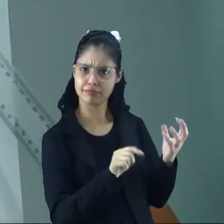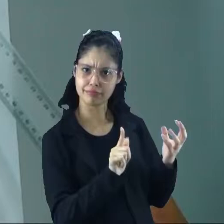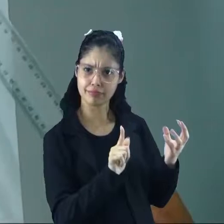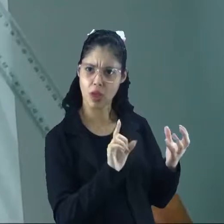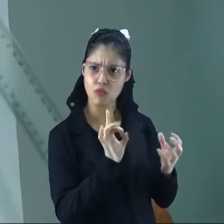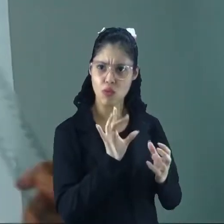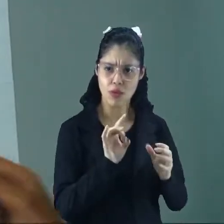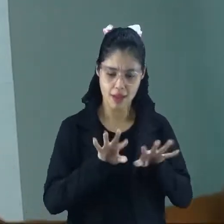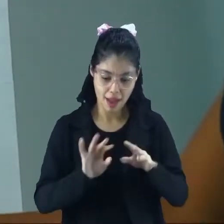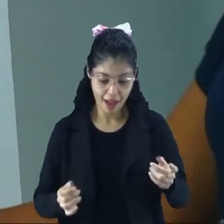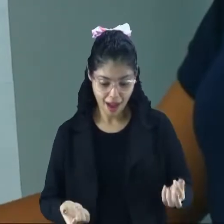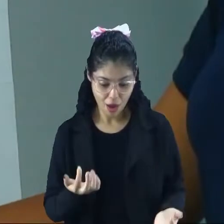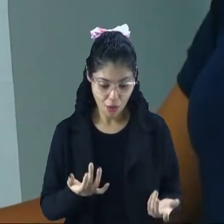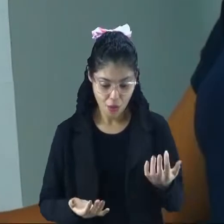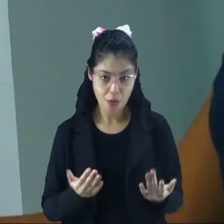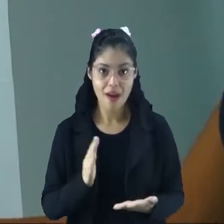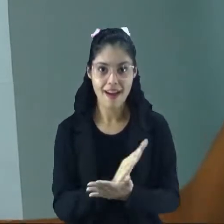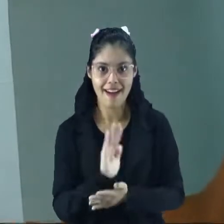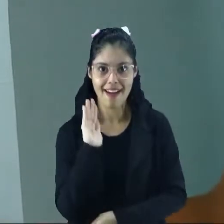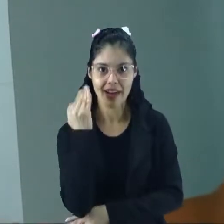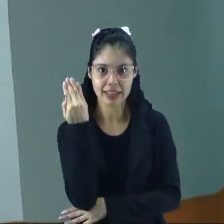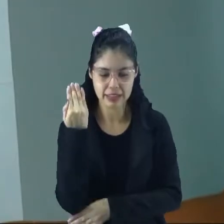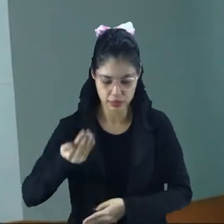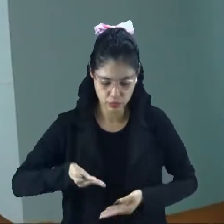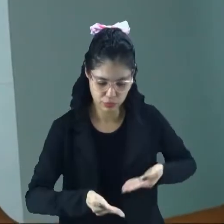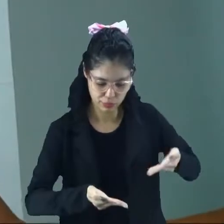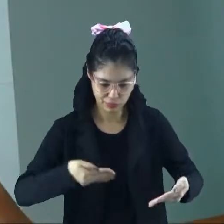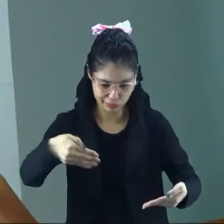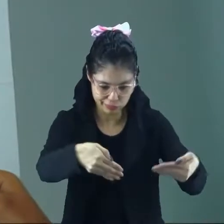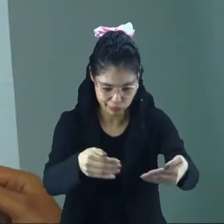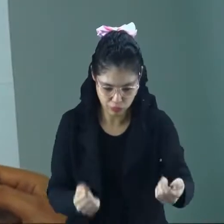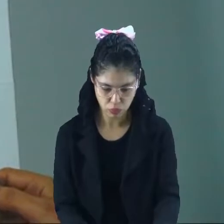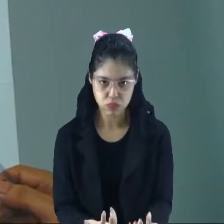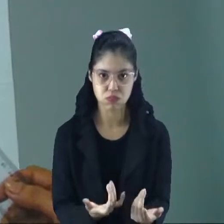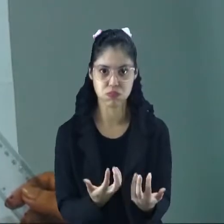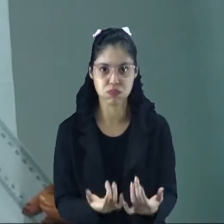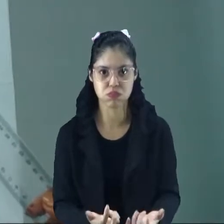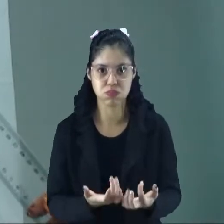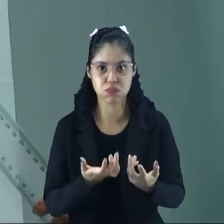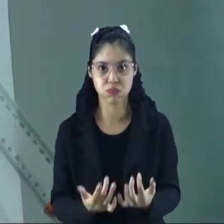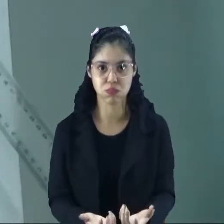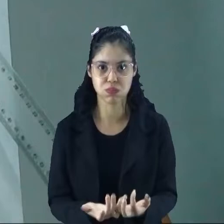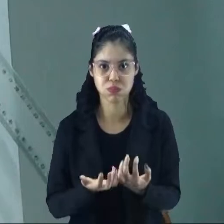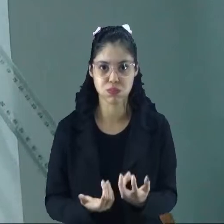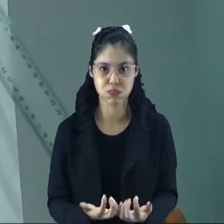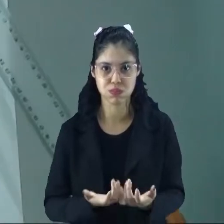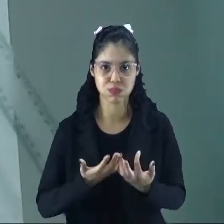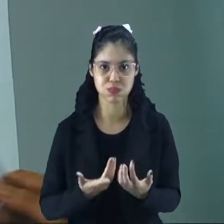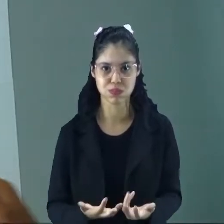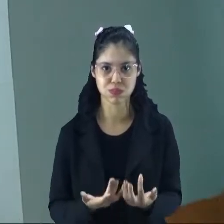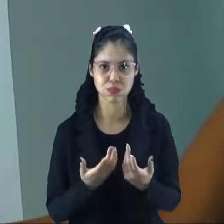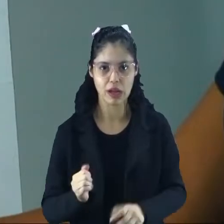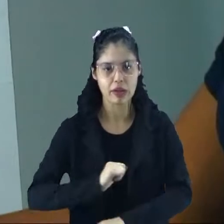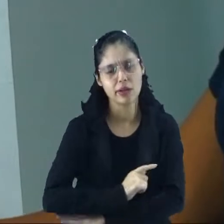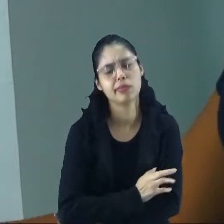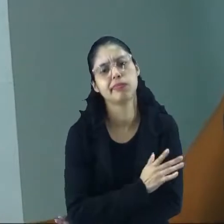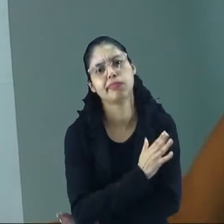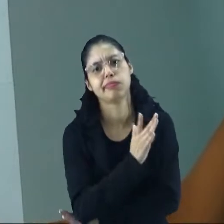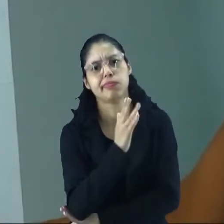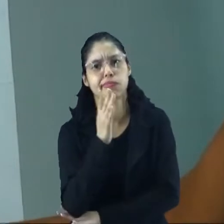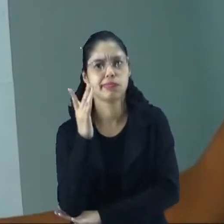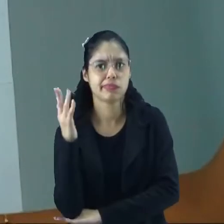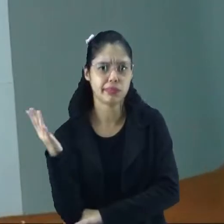apenas com algumas madeiras. O fogo ficava aceso por um longo